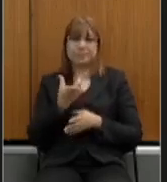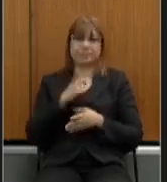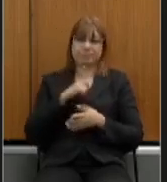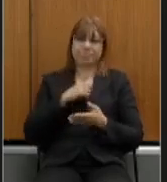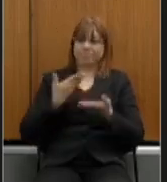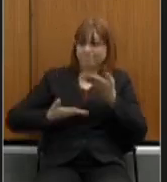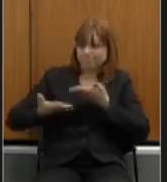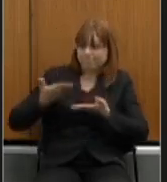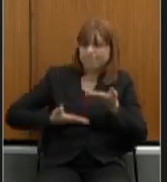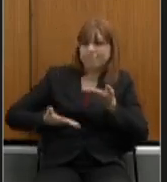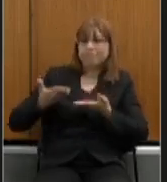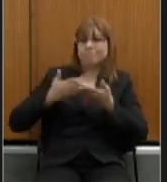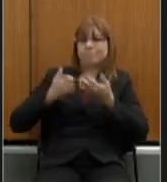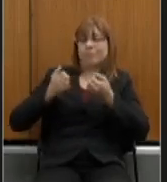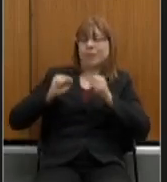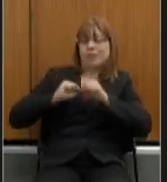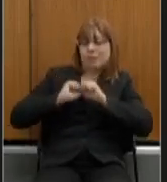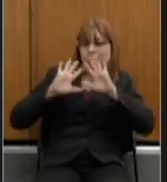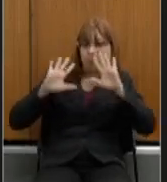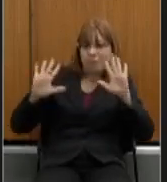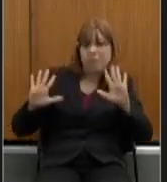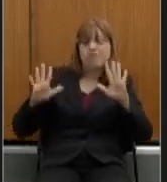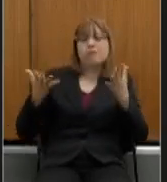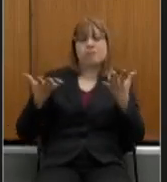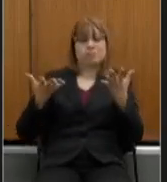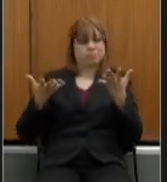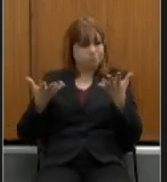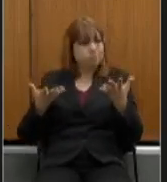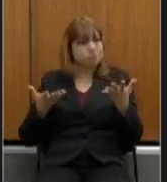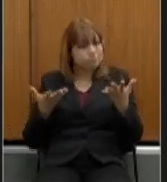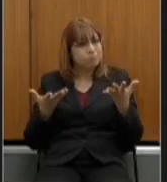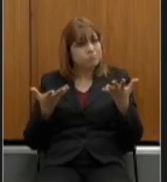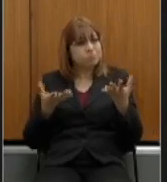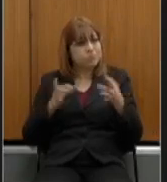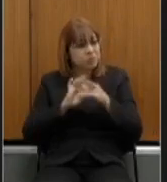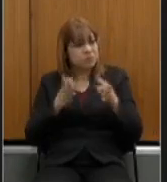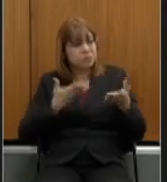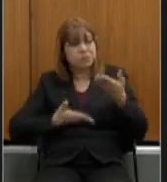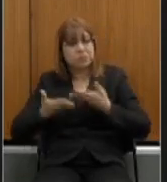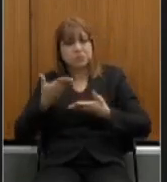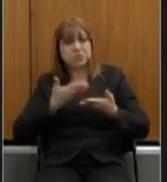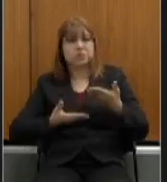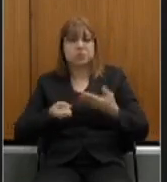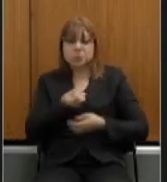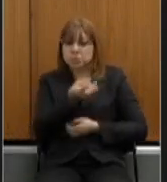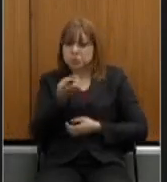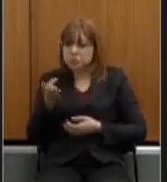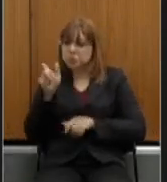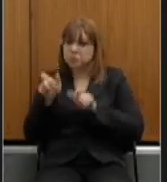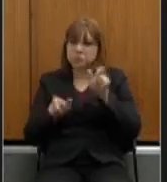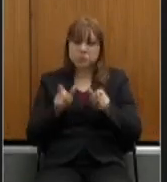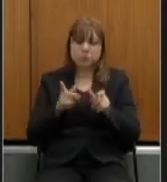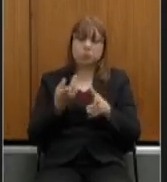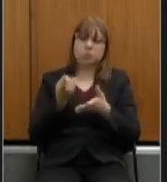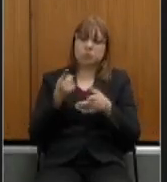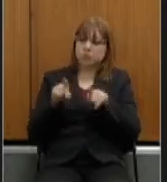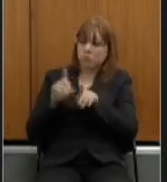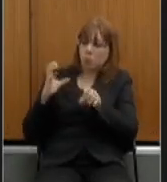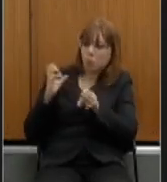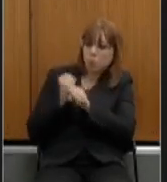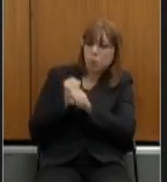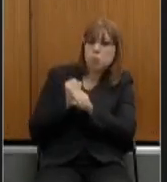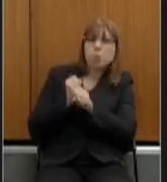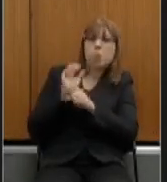diálogo transparente pleno aberto com números claros tu